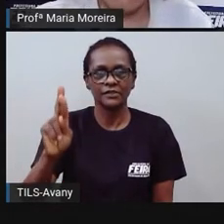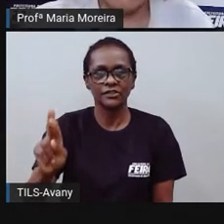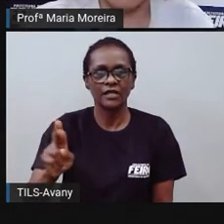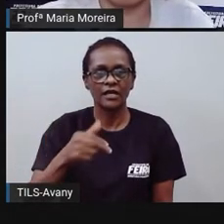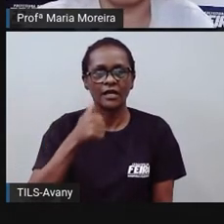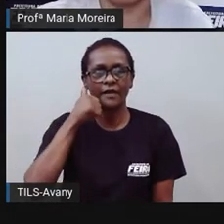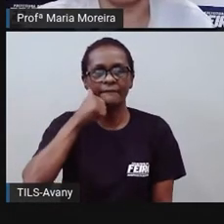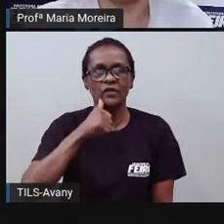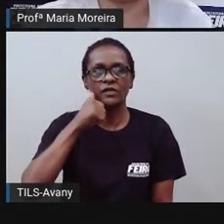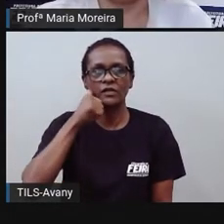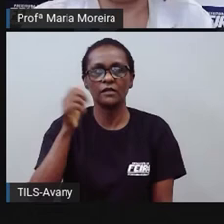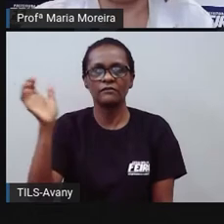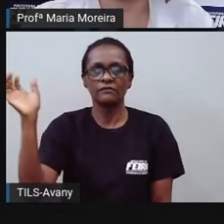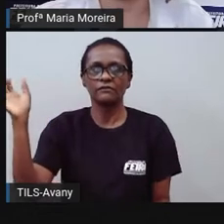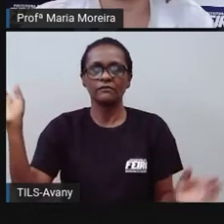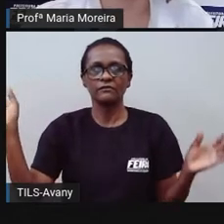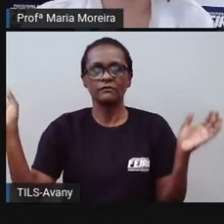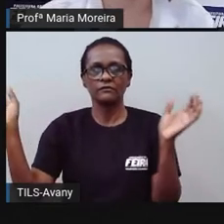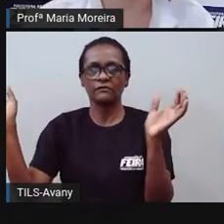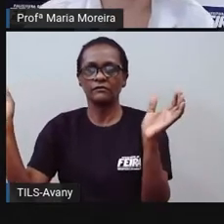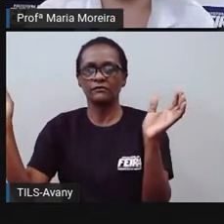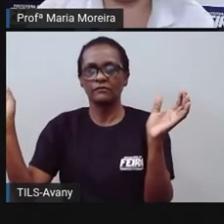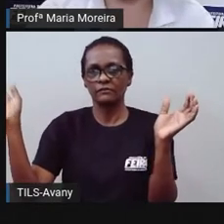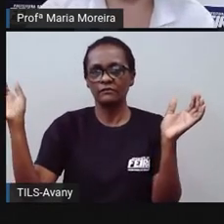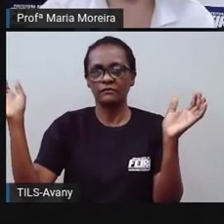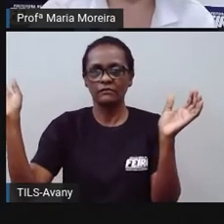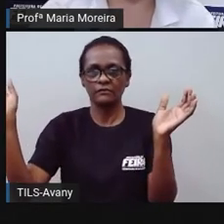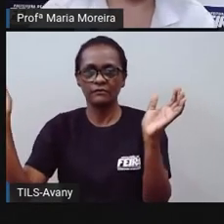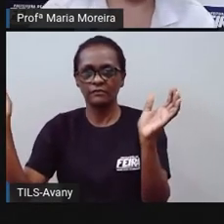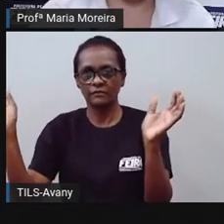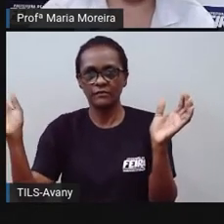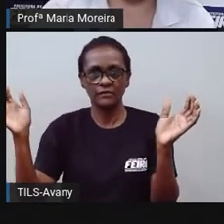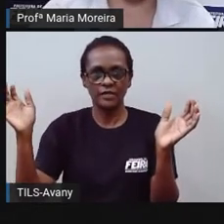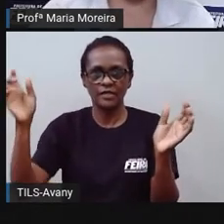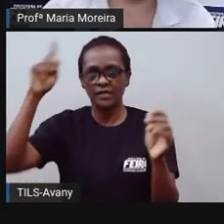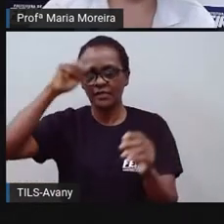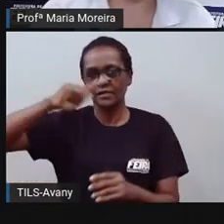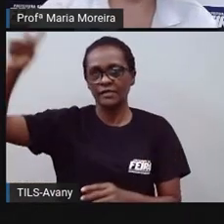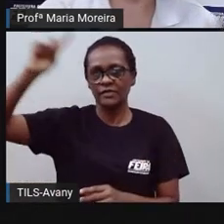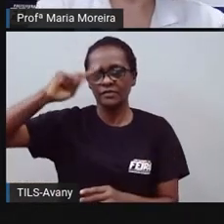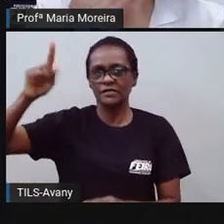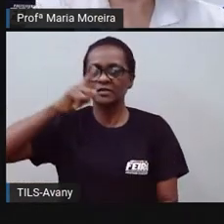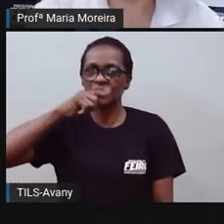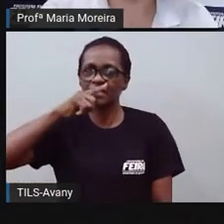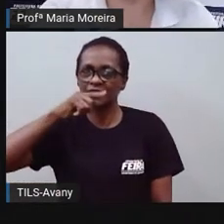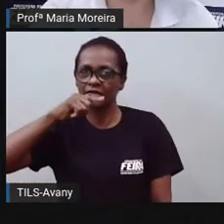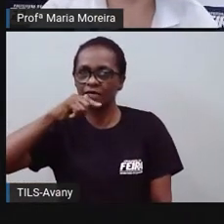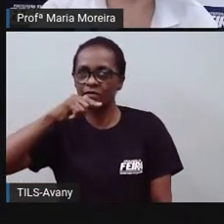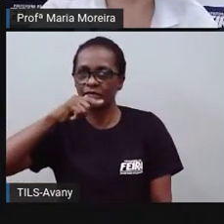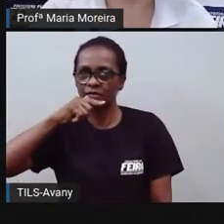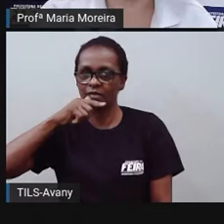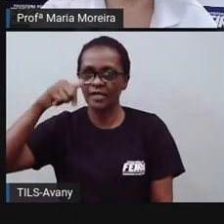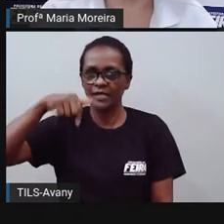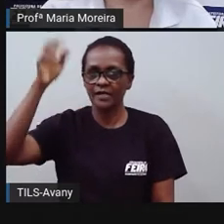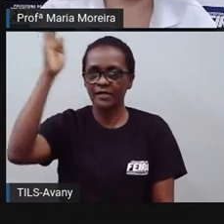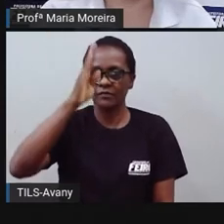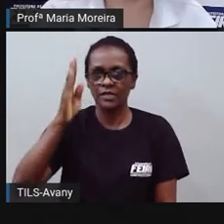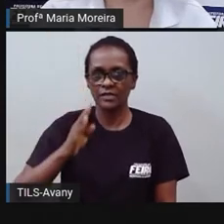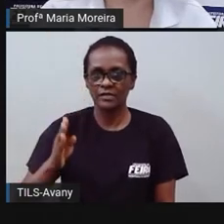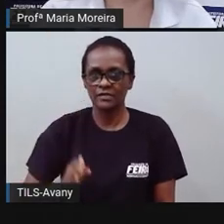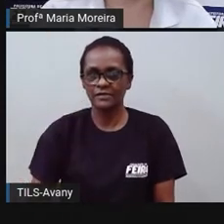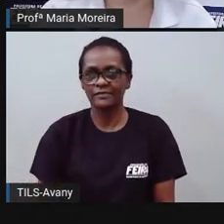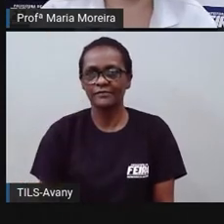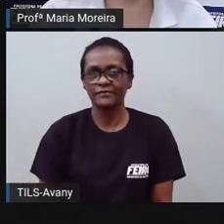Étnicos africanos, é a deusa das águas. No Brasil, né? Por esses africanos aqui, ela foi